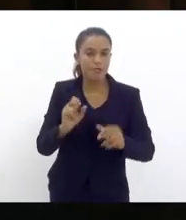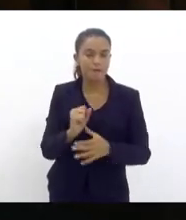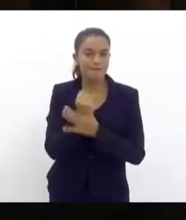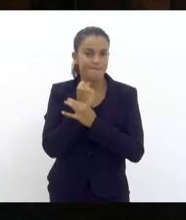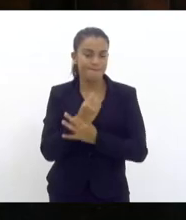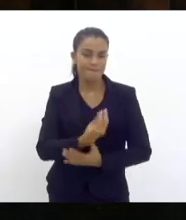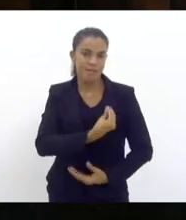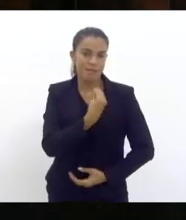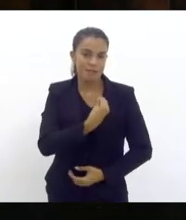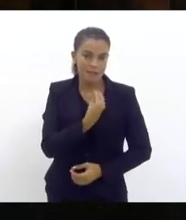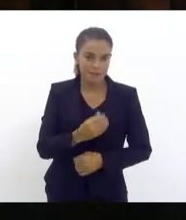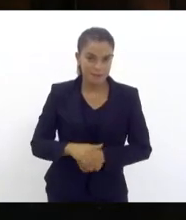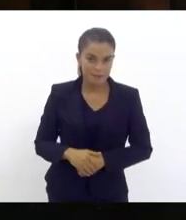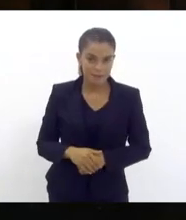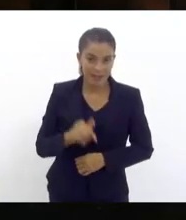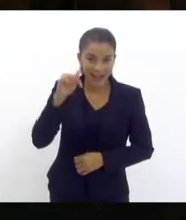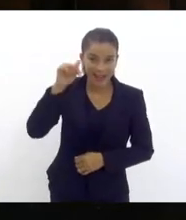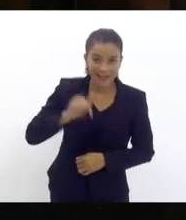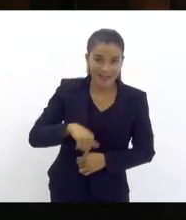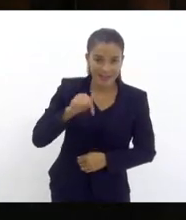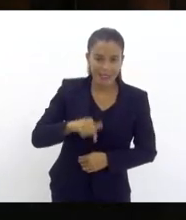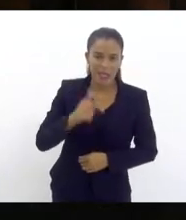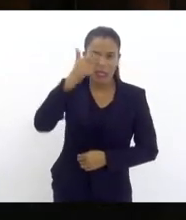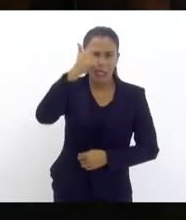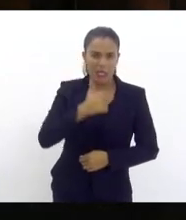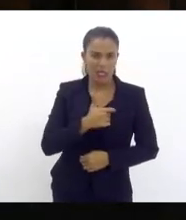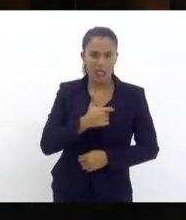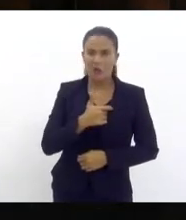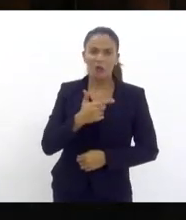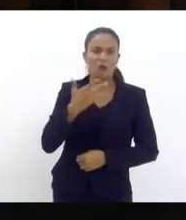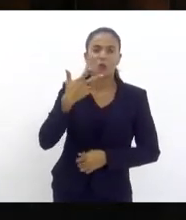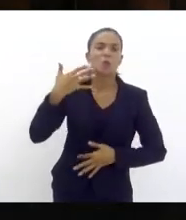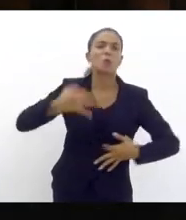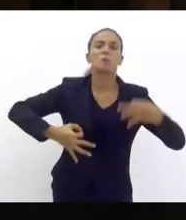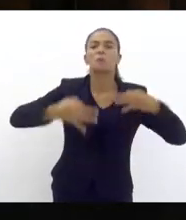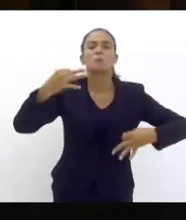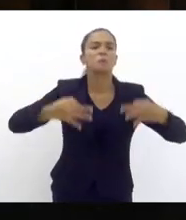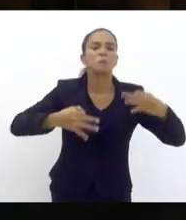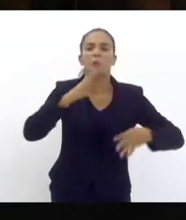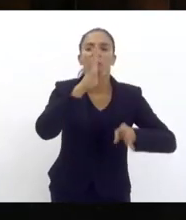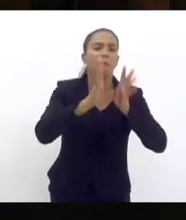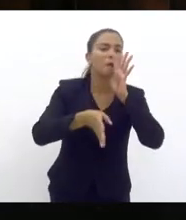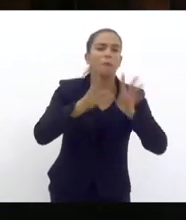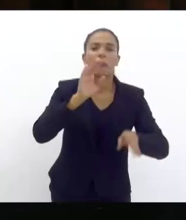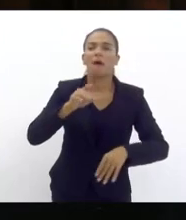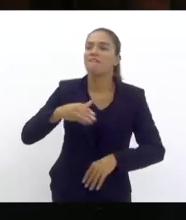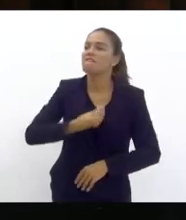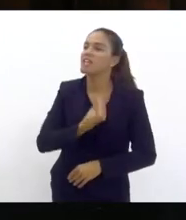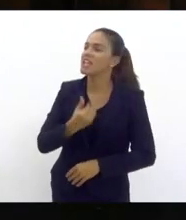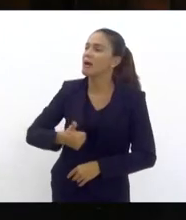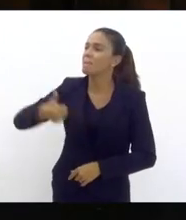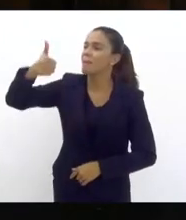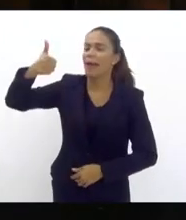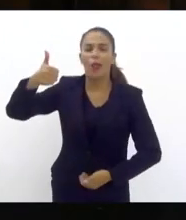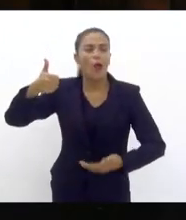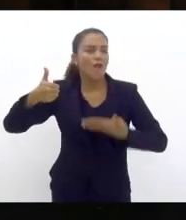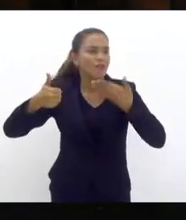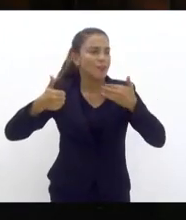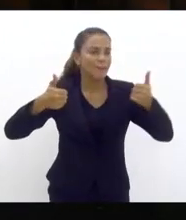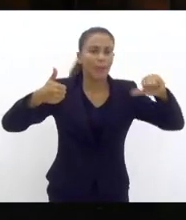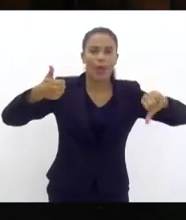vidas. Aqui, eu não estou fazendo juízo de valor qual é a vida que vale mais ou qual é vida que vale menos.